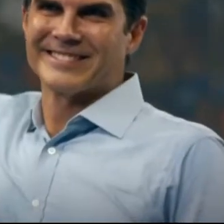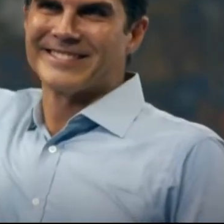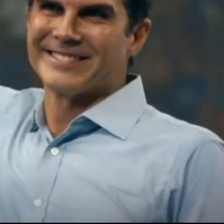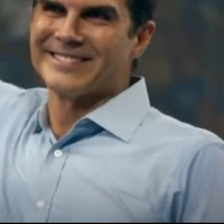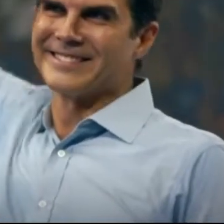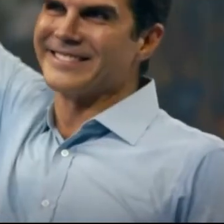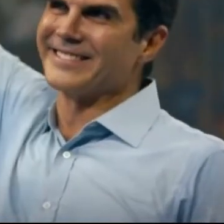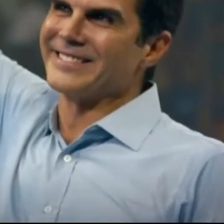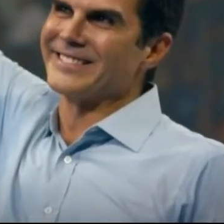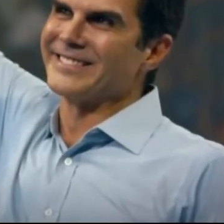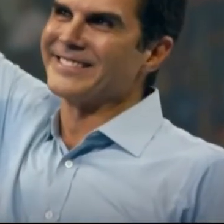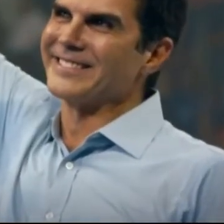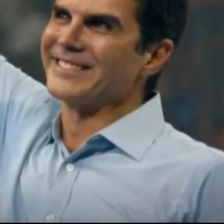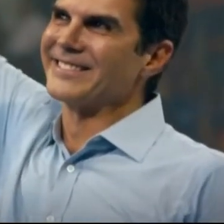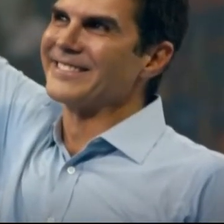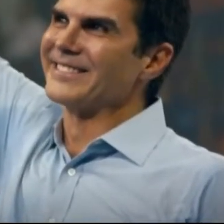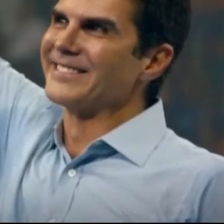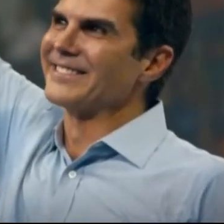É Elde!